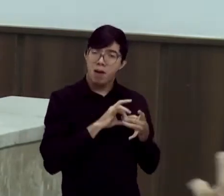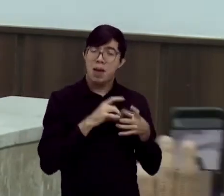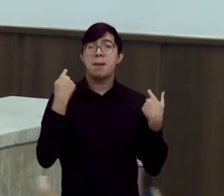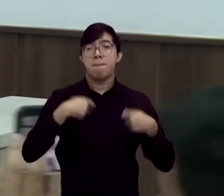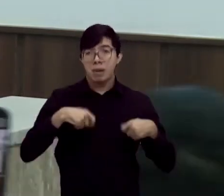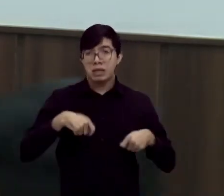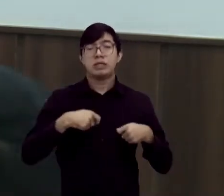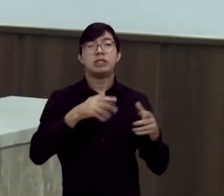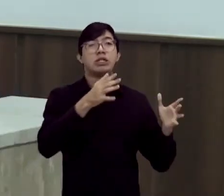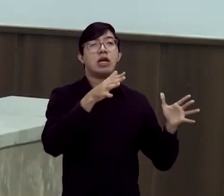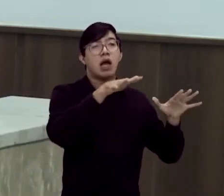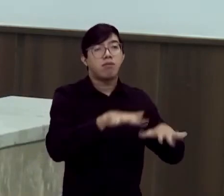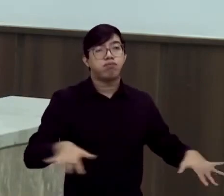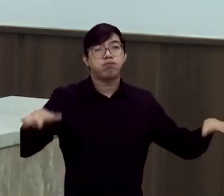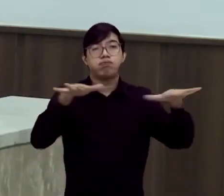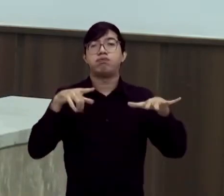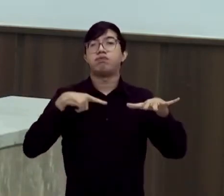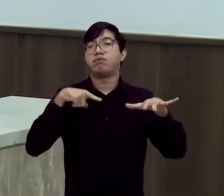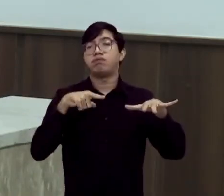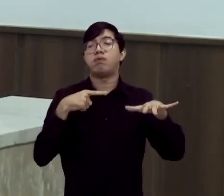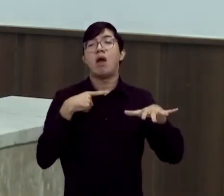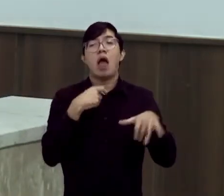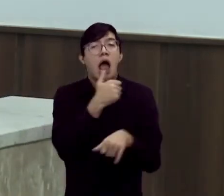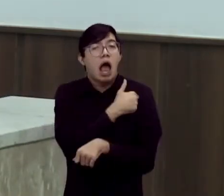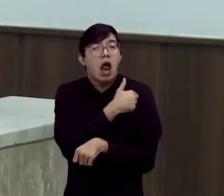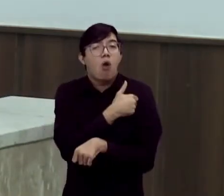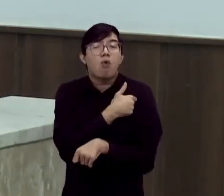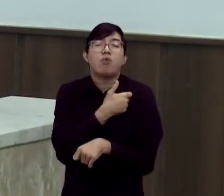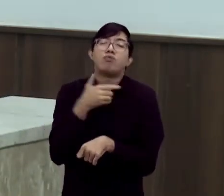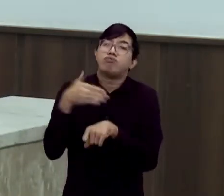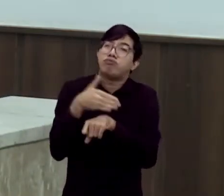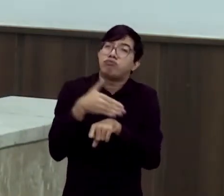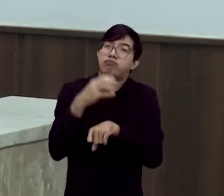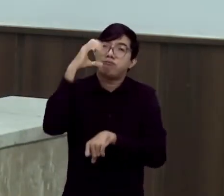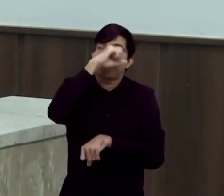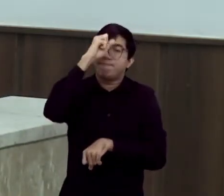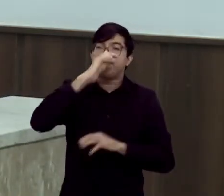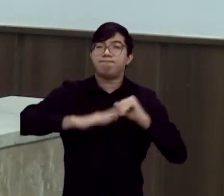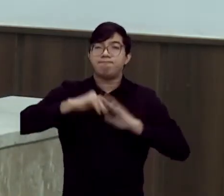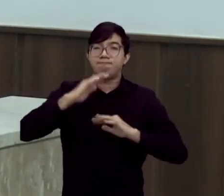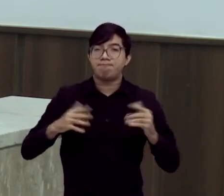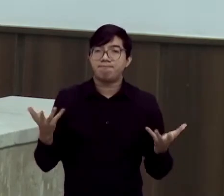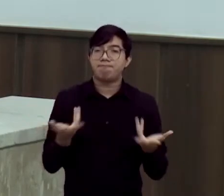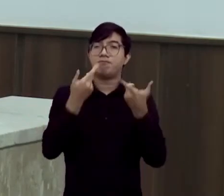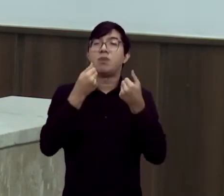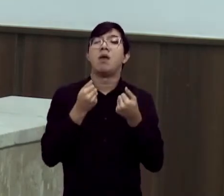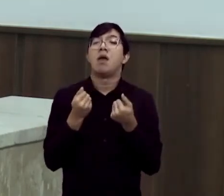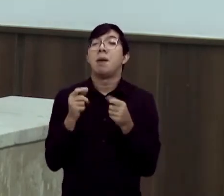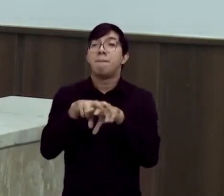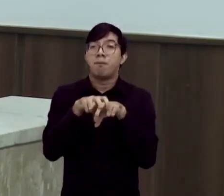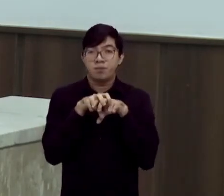de ambientes para garantir uma aprendizagem significativa. Semana passada nós recebemos aqui